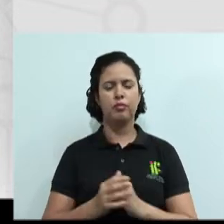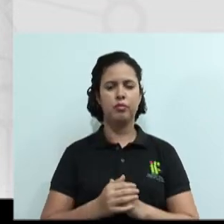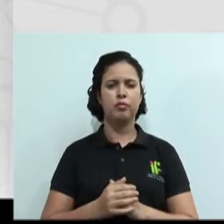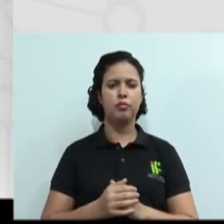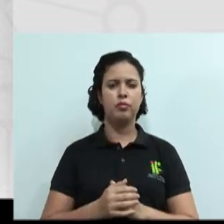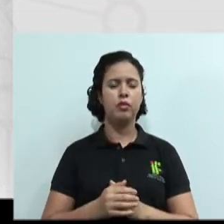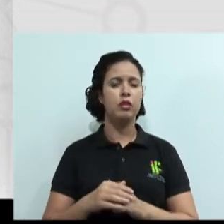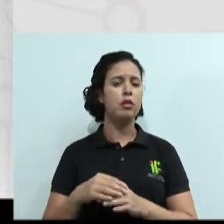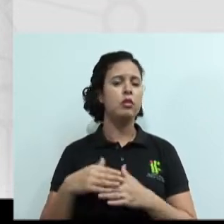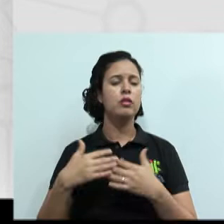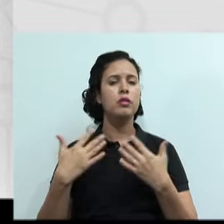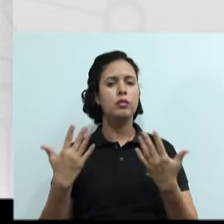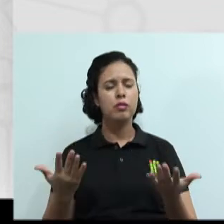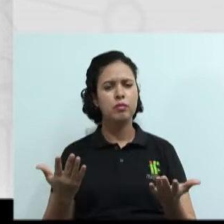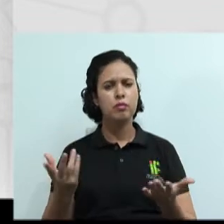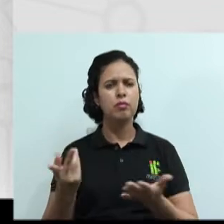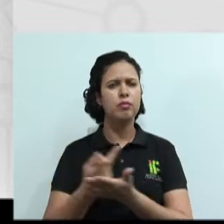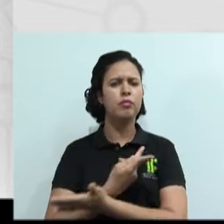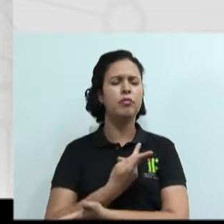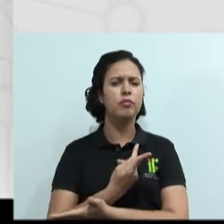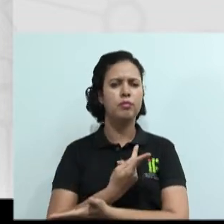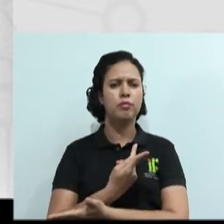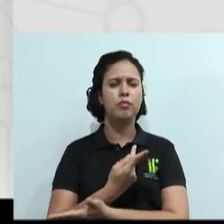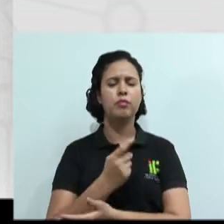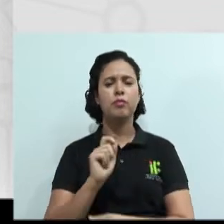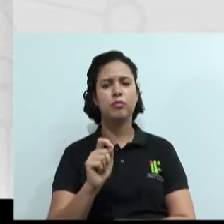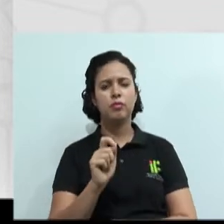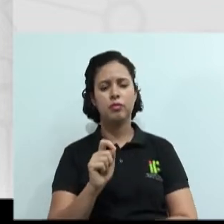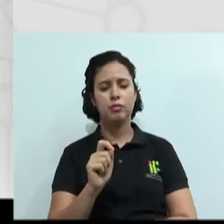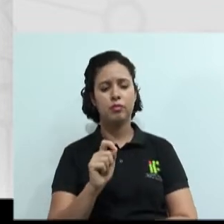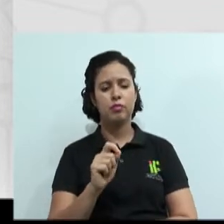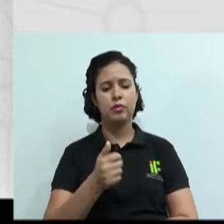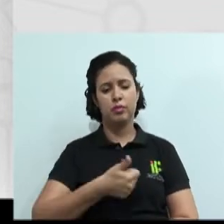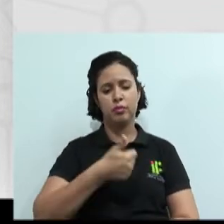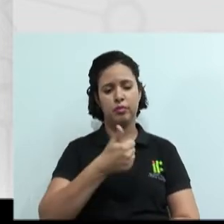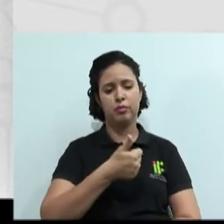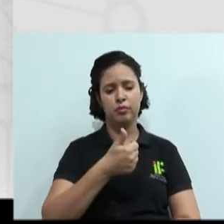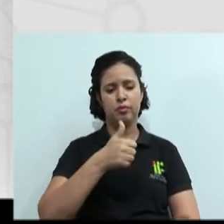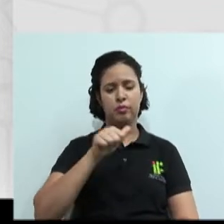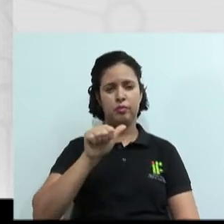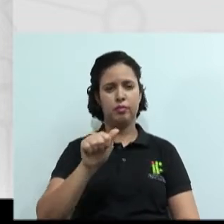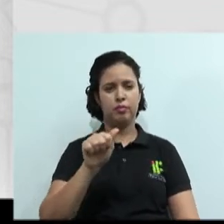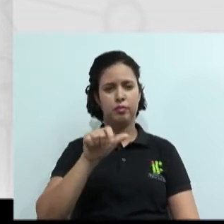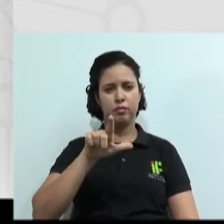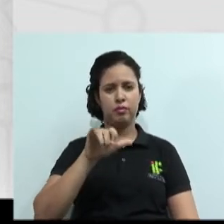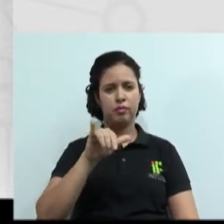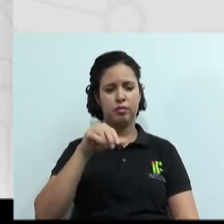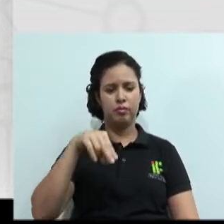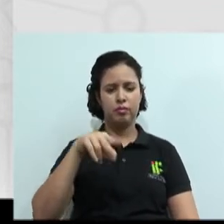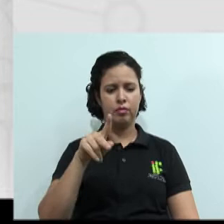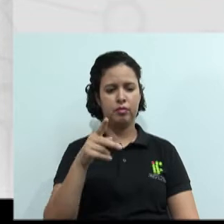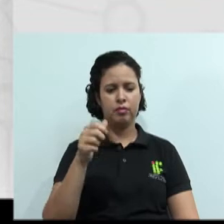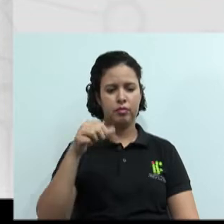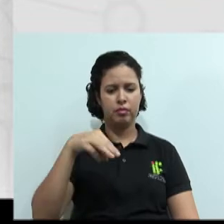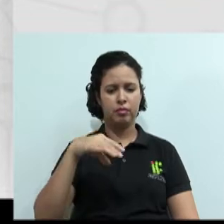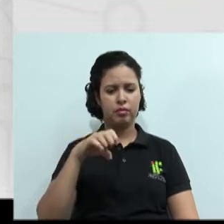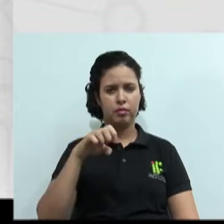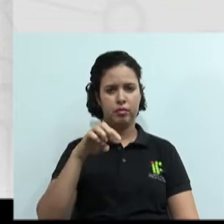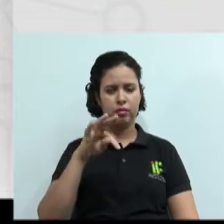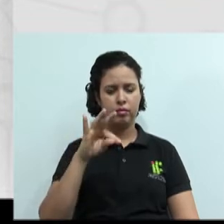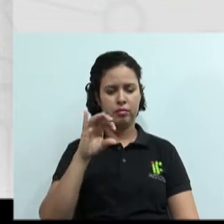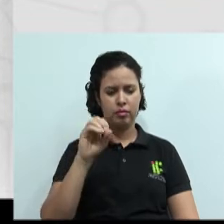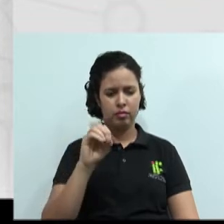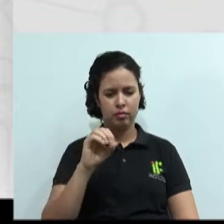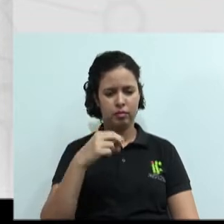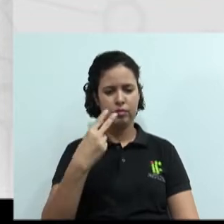são os fatores para que isso ocorra? Primeiro, alinhamento. Segundo, valores. E terceiro, políticas